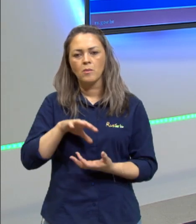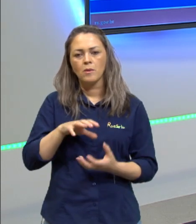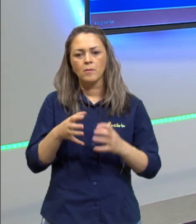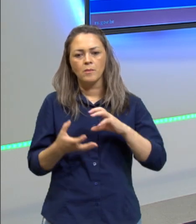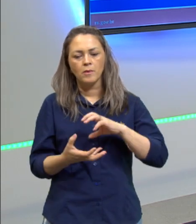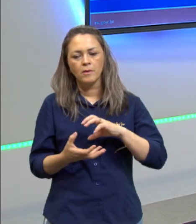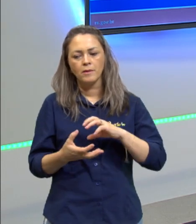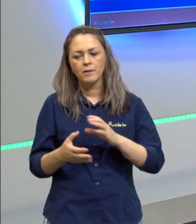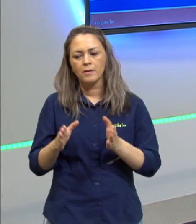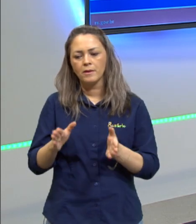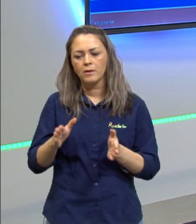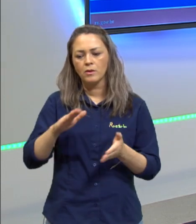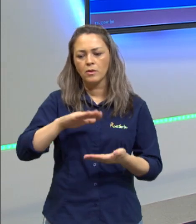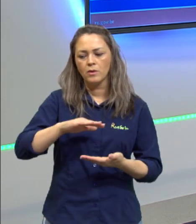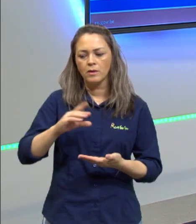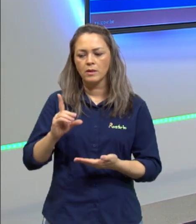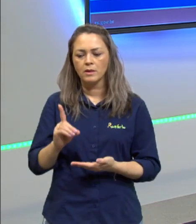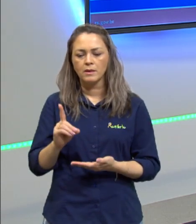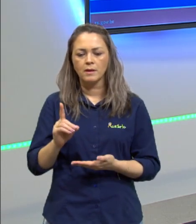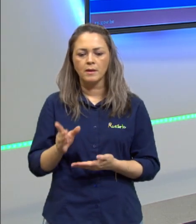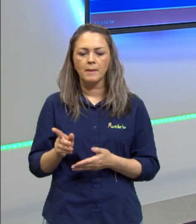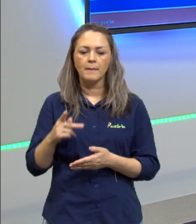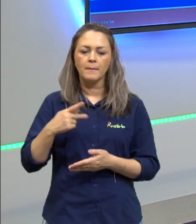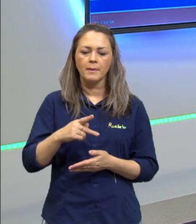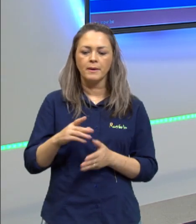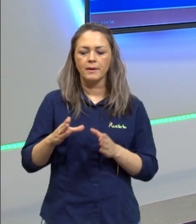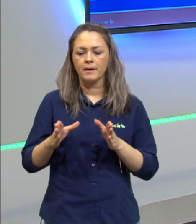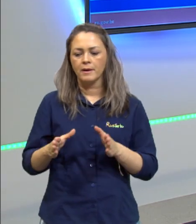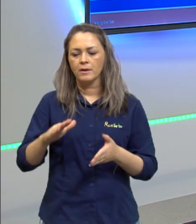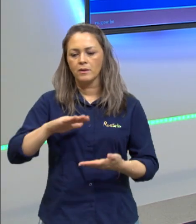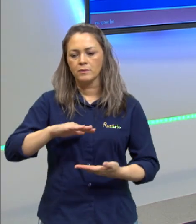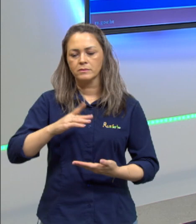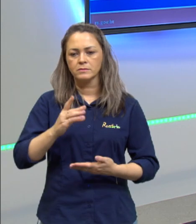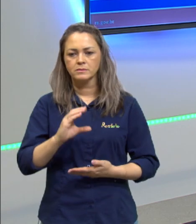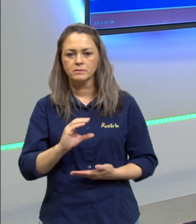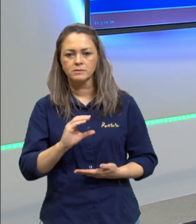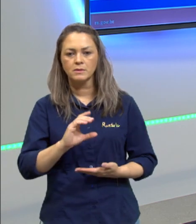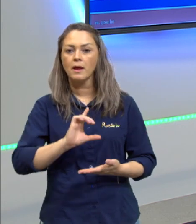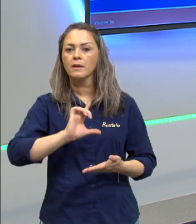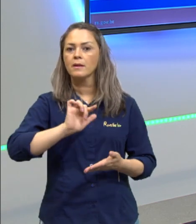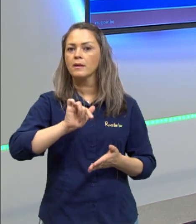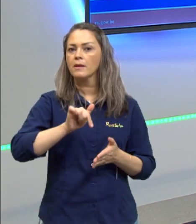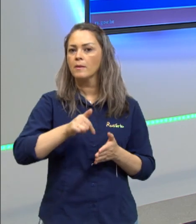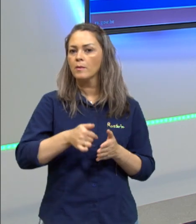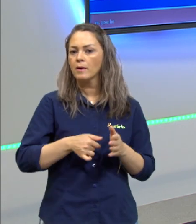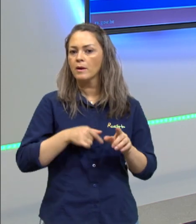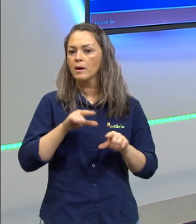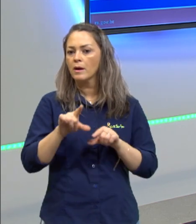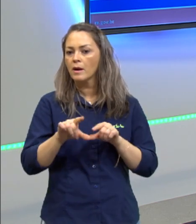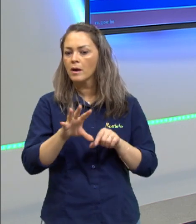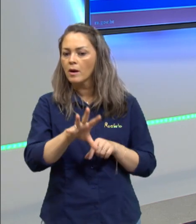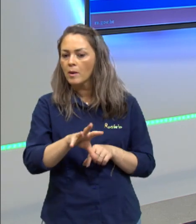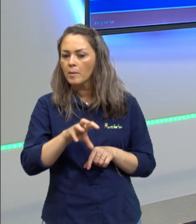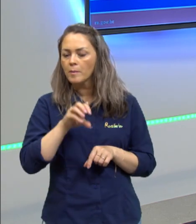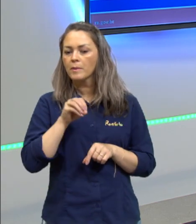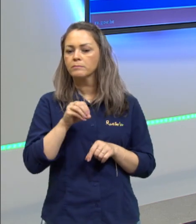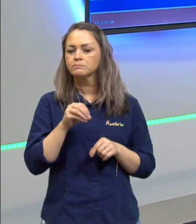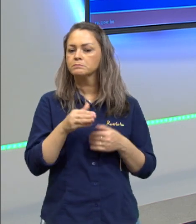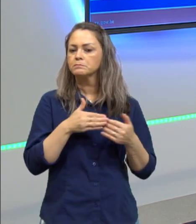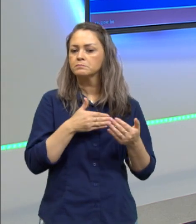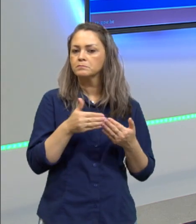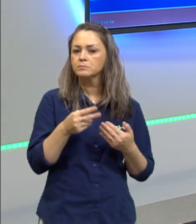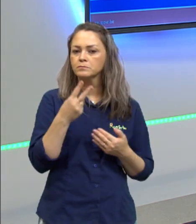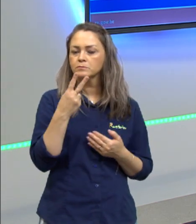da urna D para a urna C e após isso retirar aleatoriamente